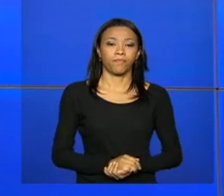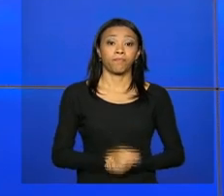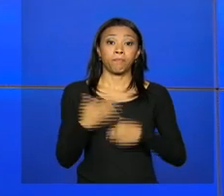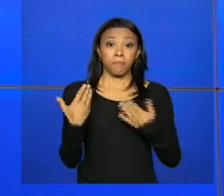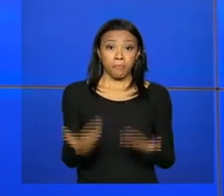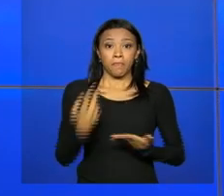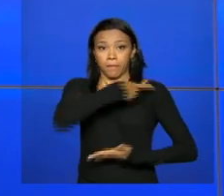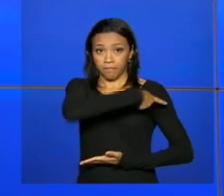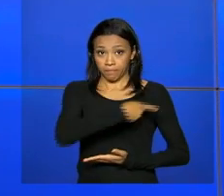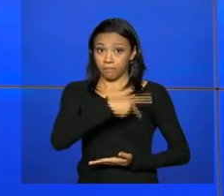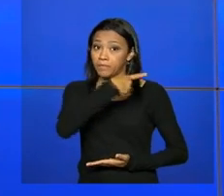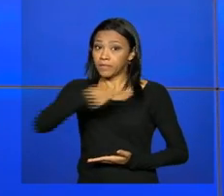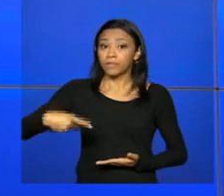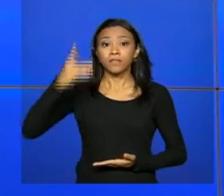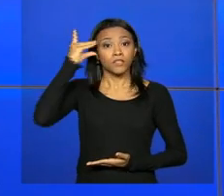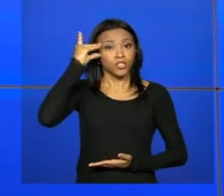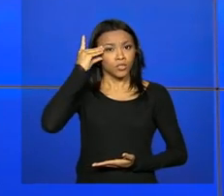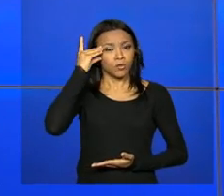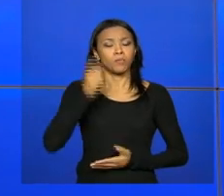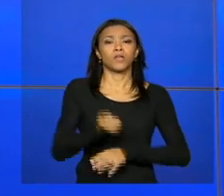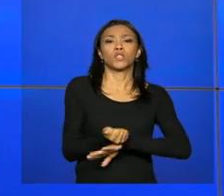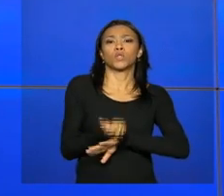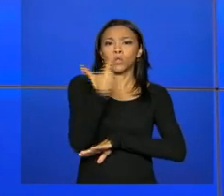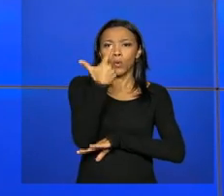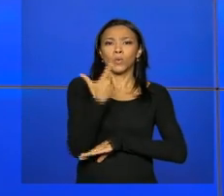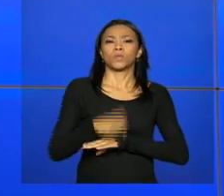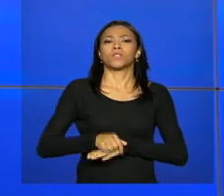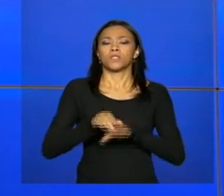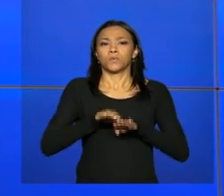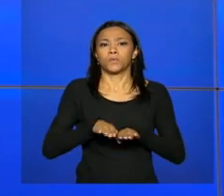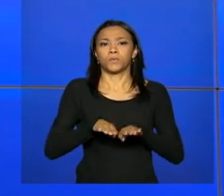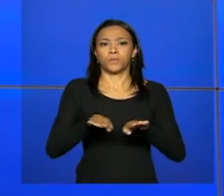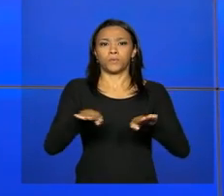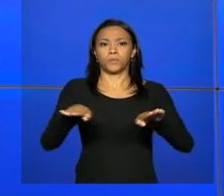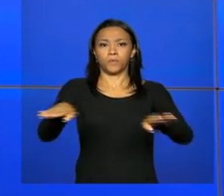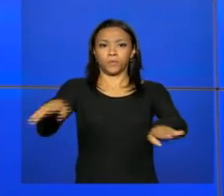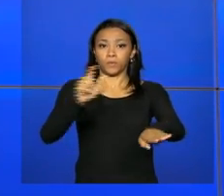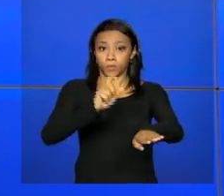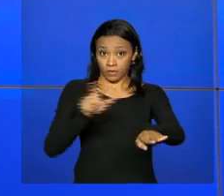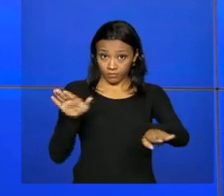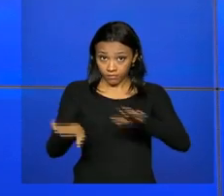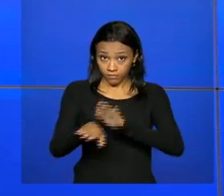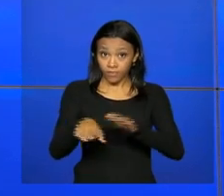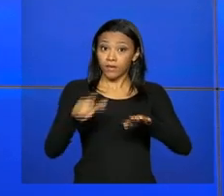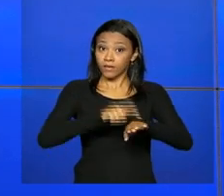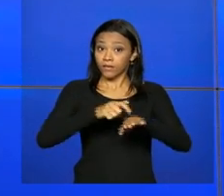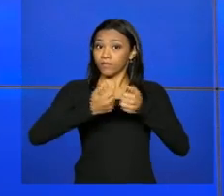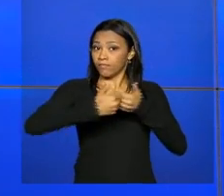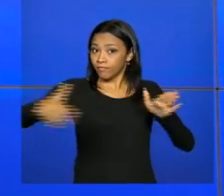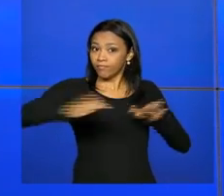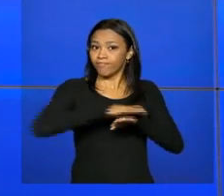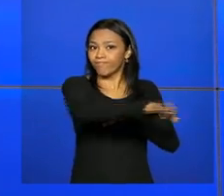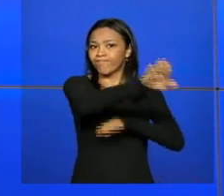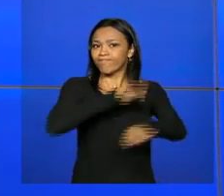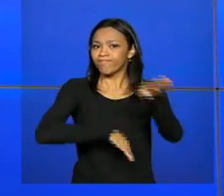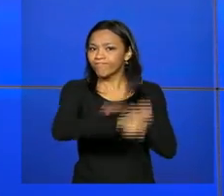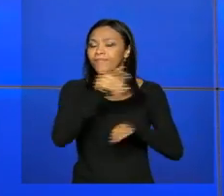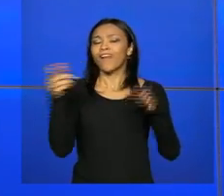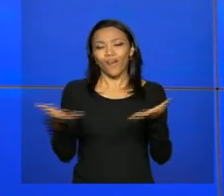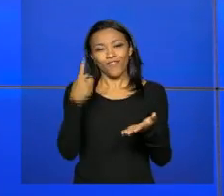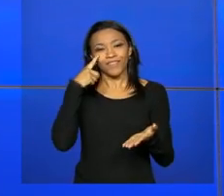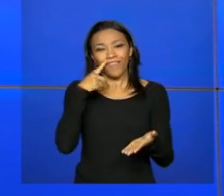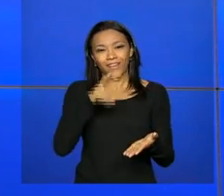presidenta Dilma Rousseff inaugura, ao meio-dia, a pista leste da Via Mangue, em Recife, Pernambuco. Você acompanha a transmissão ao vivo da